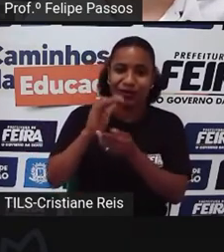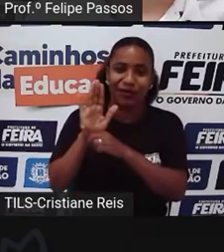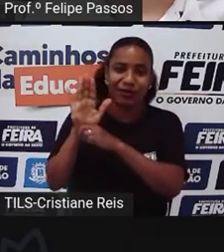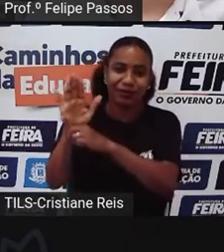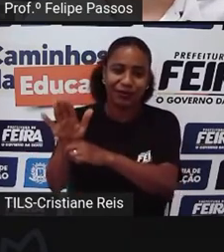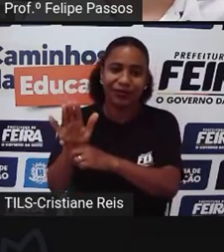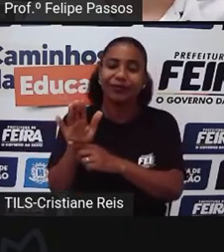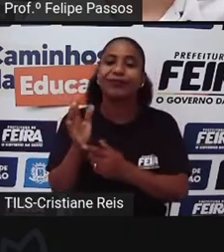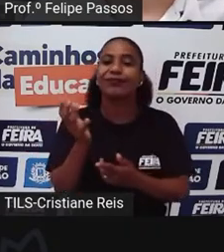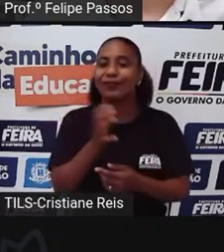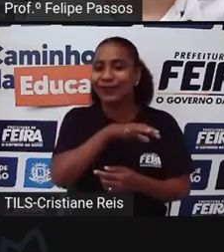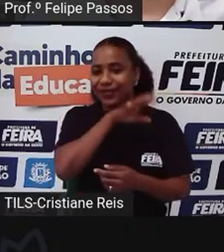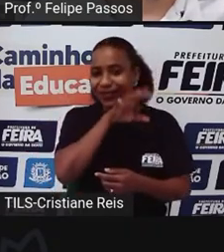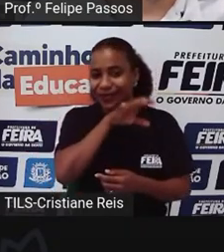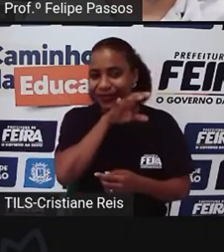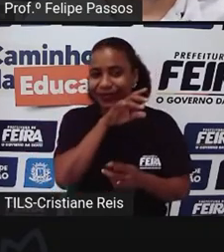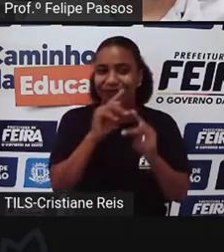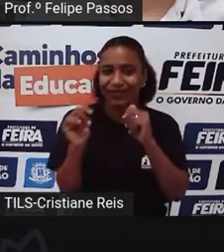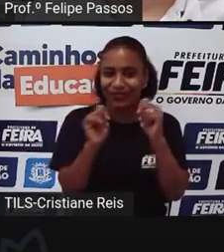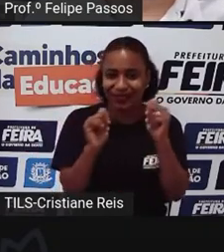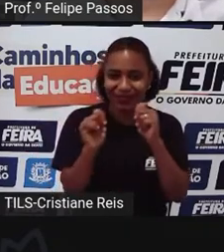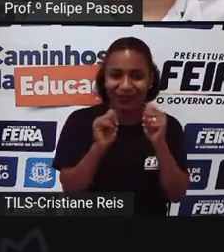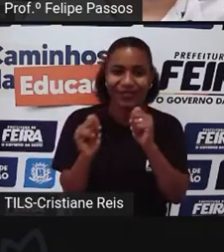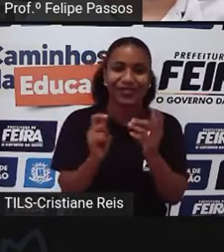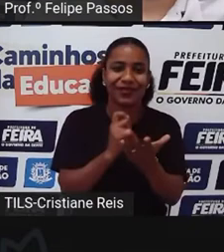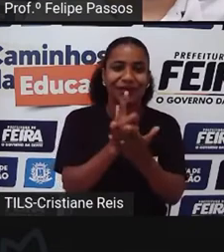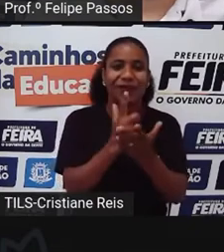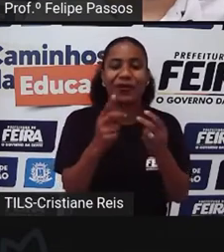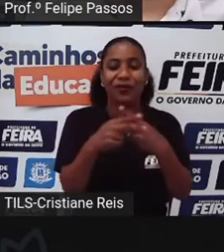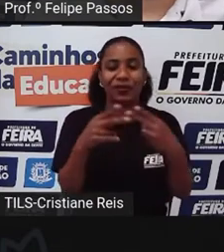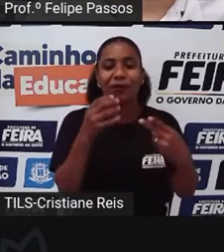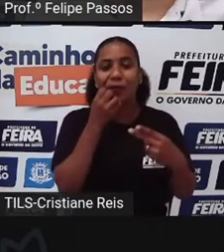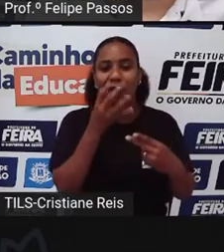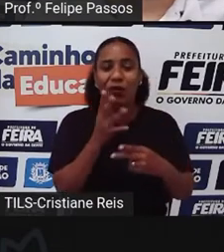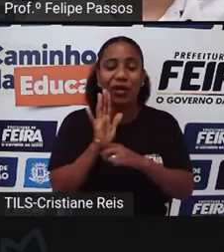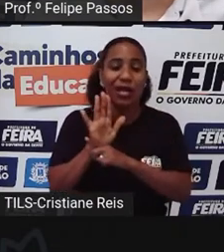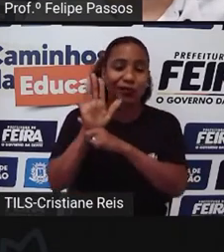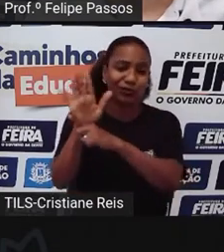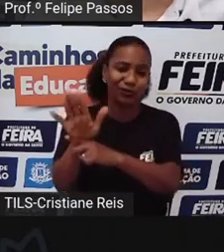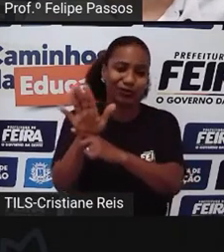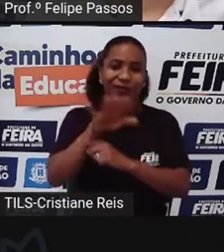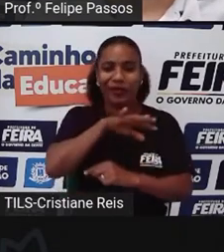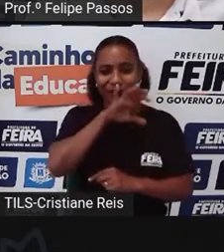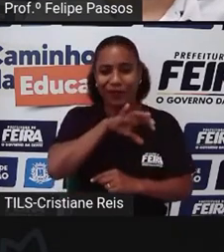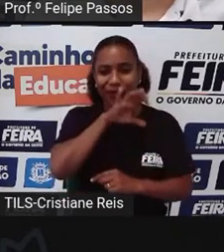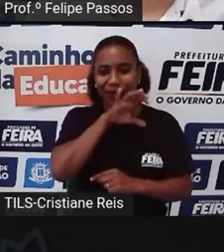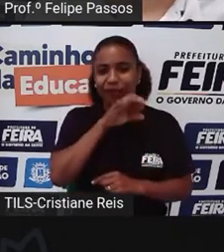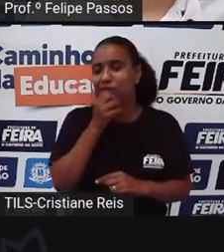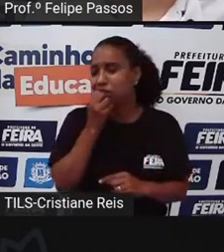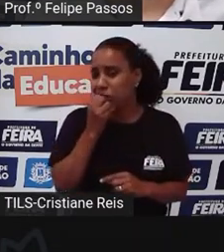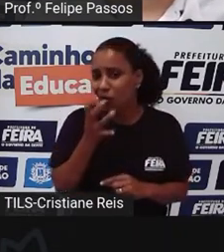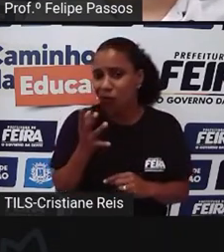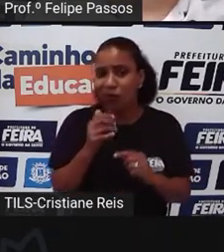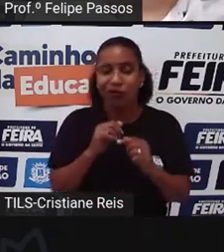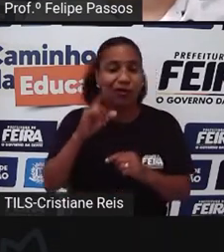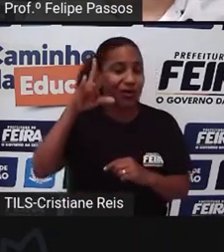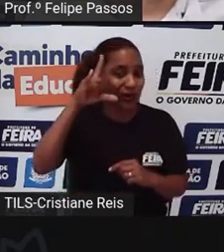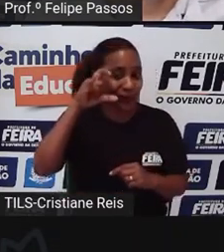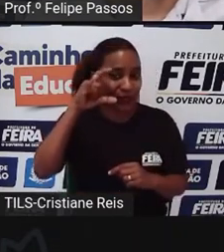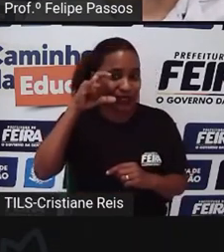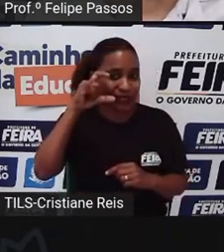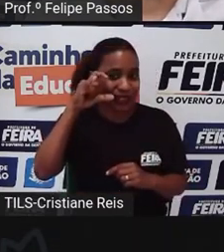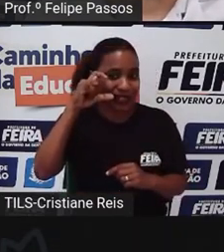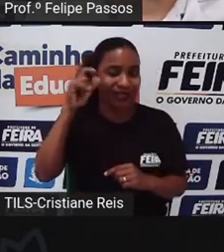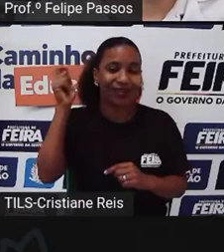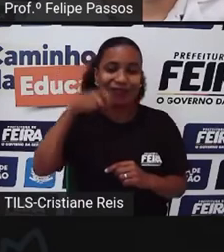economiza Compra coisa boa E ajuda a causa Então é a pessoa Ficar por dentro Pode seguir a gente No Instagram Temos o